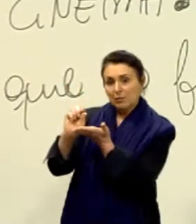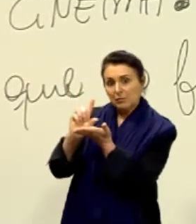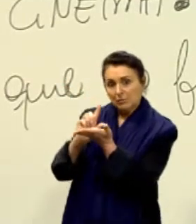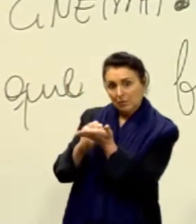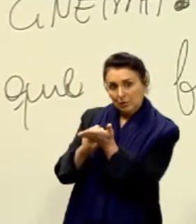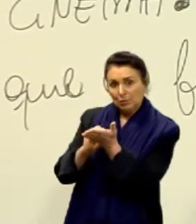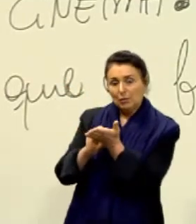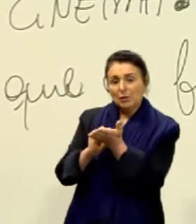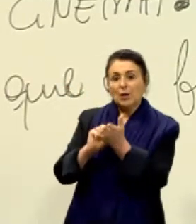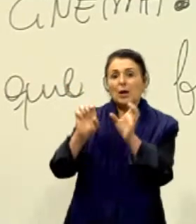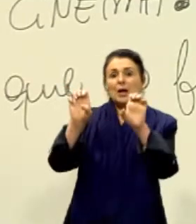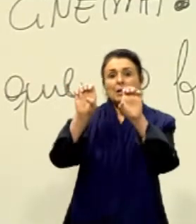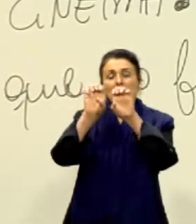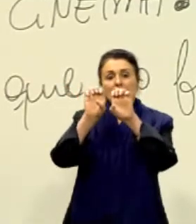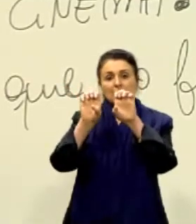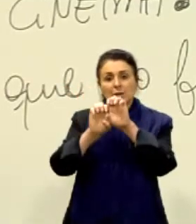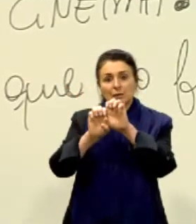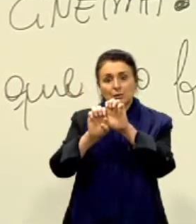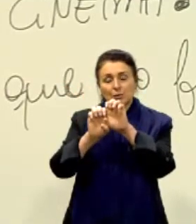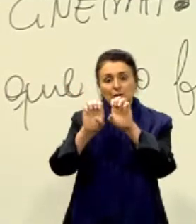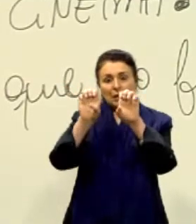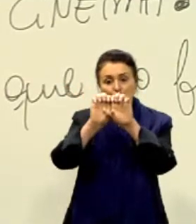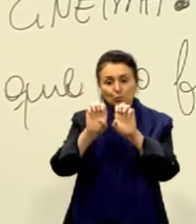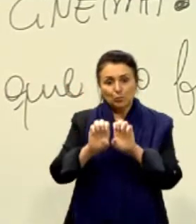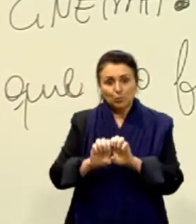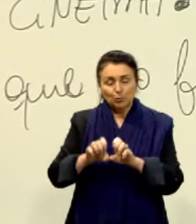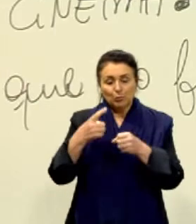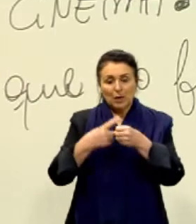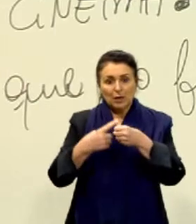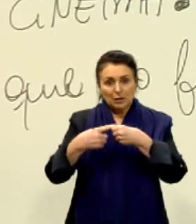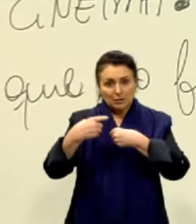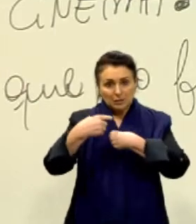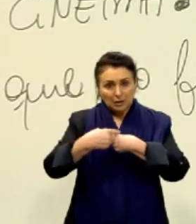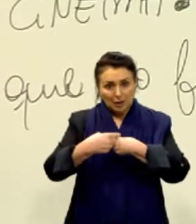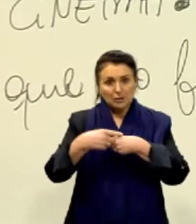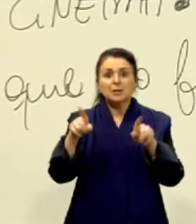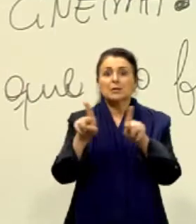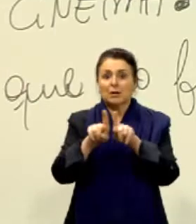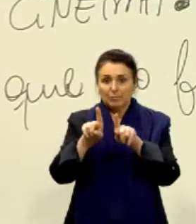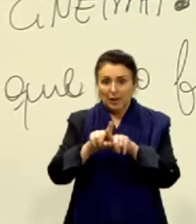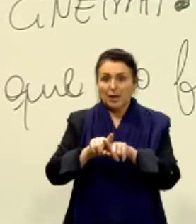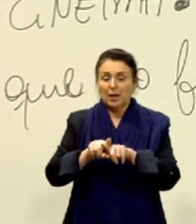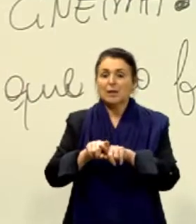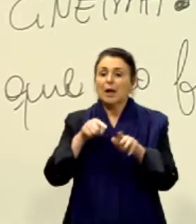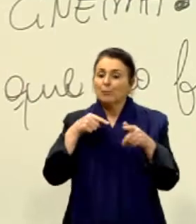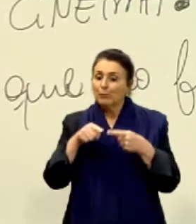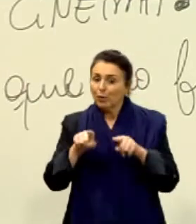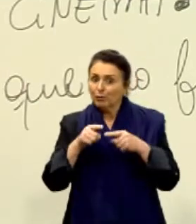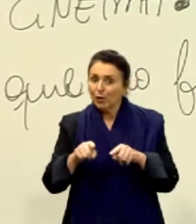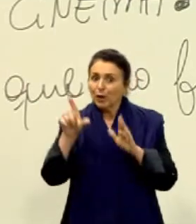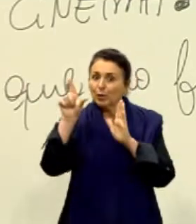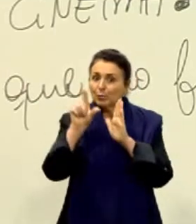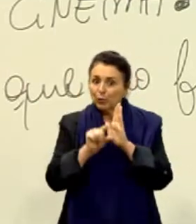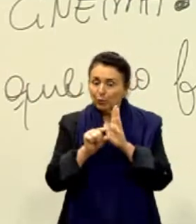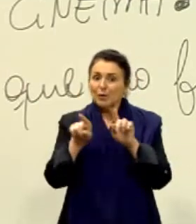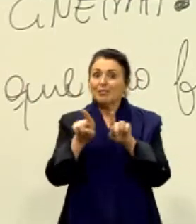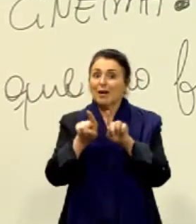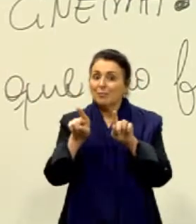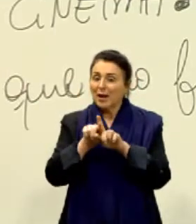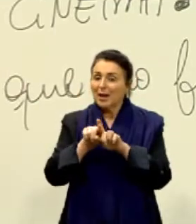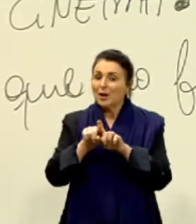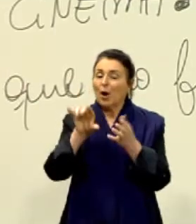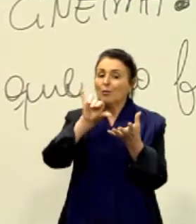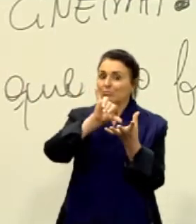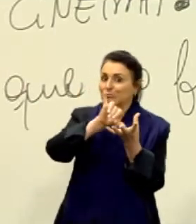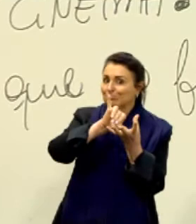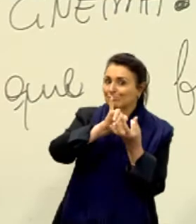como um dos motivos das baixas, a questão da capitalização das empresas, e